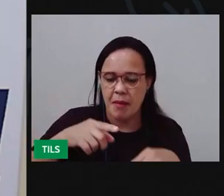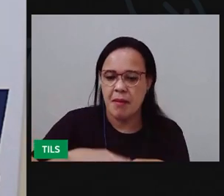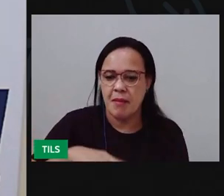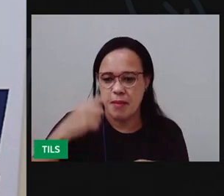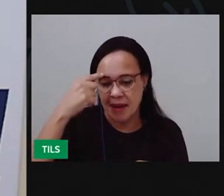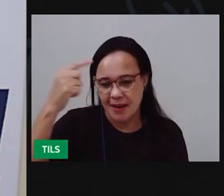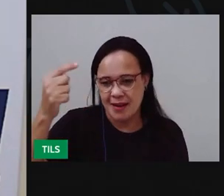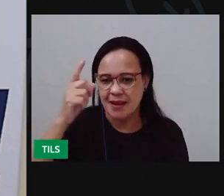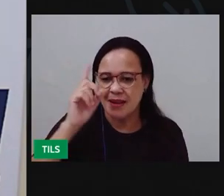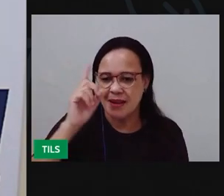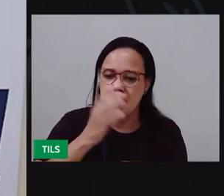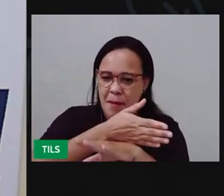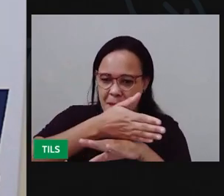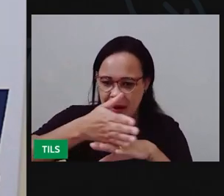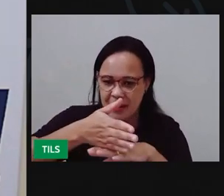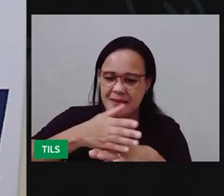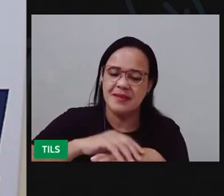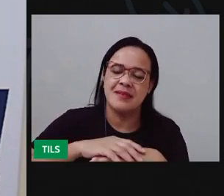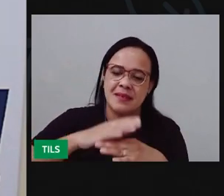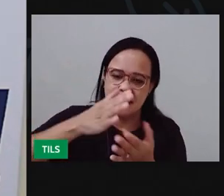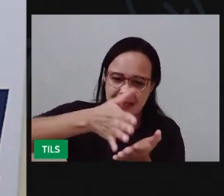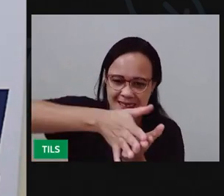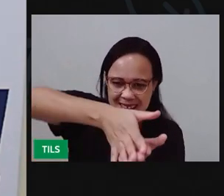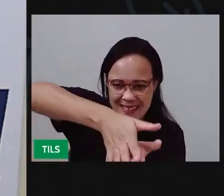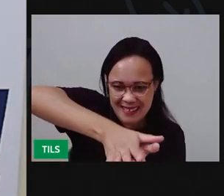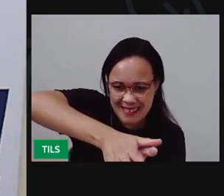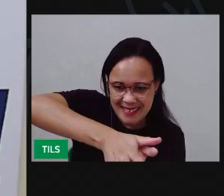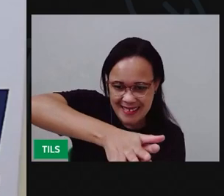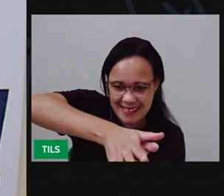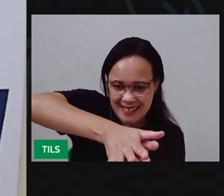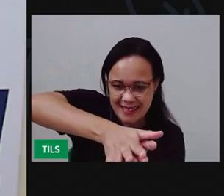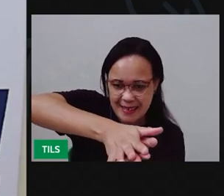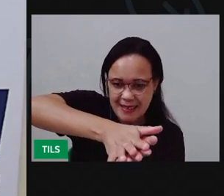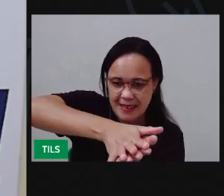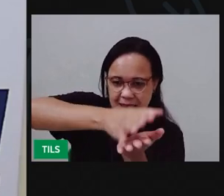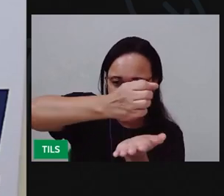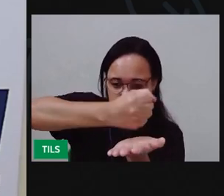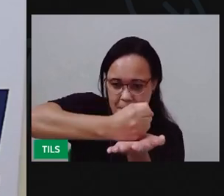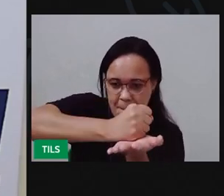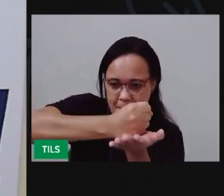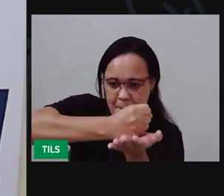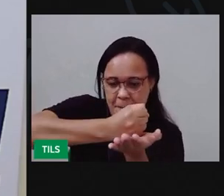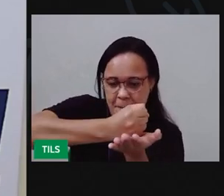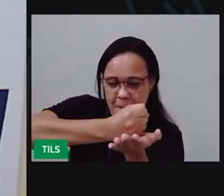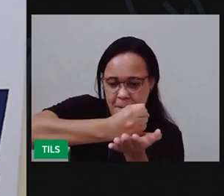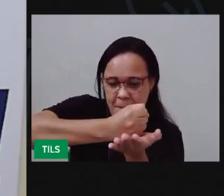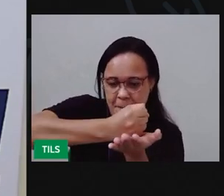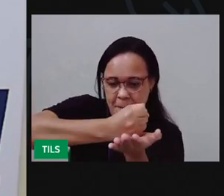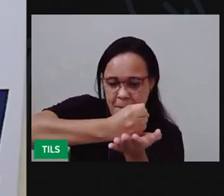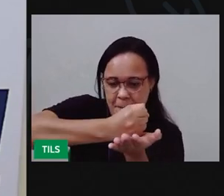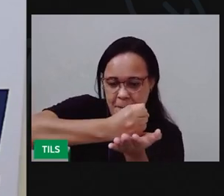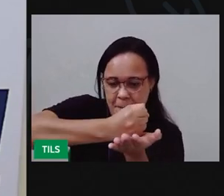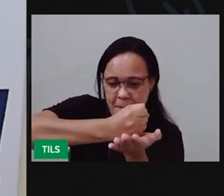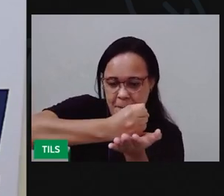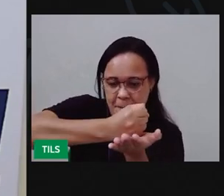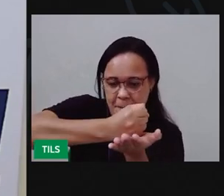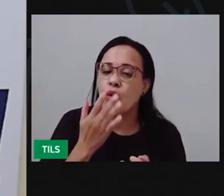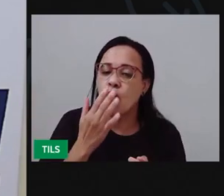cima do papel aí que você tem. Vou passar um pouquinho,